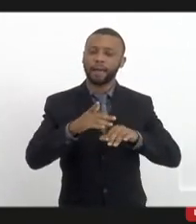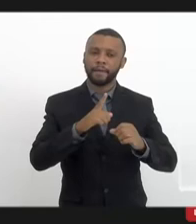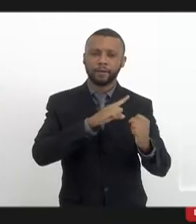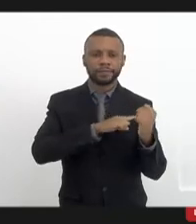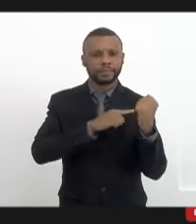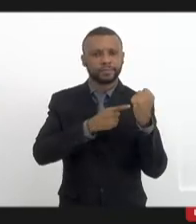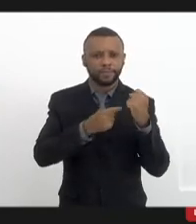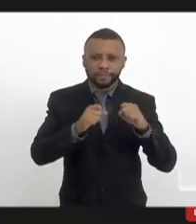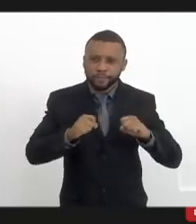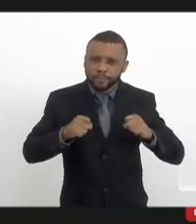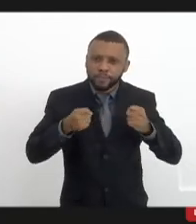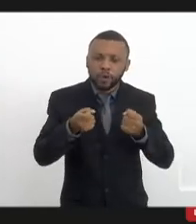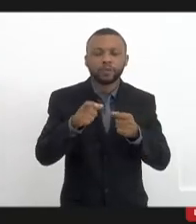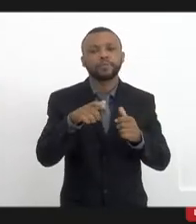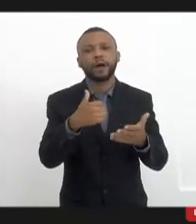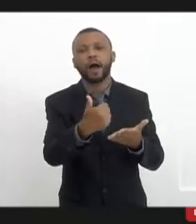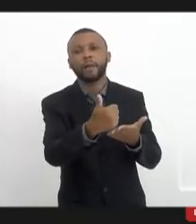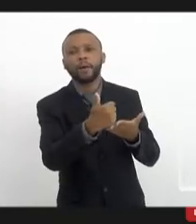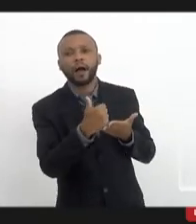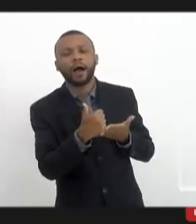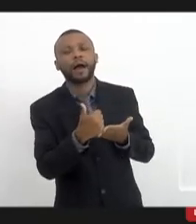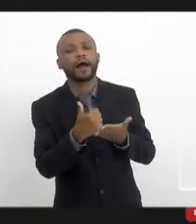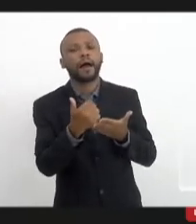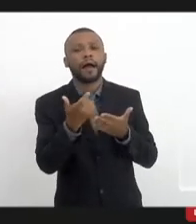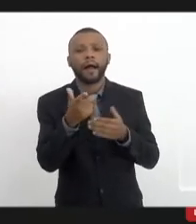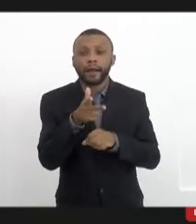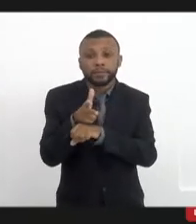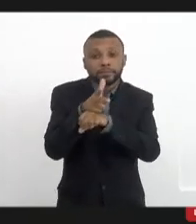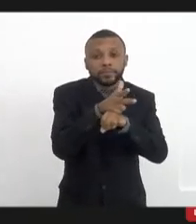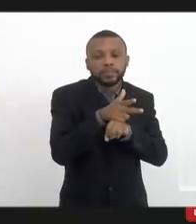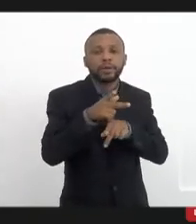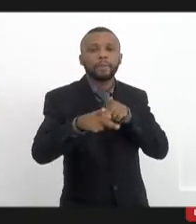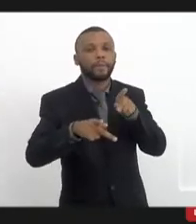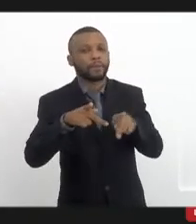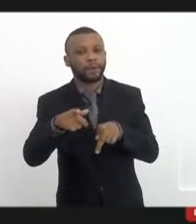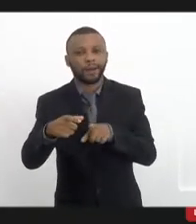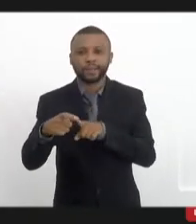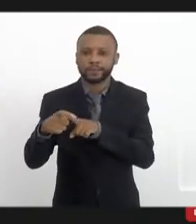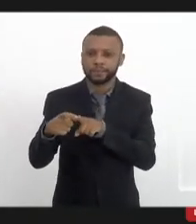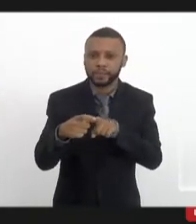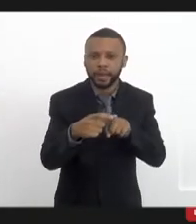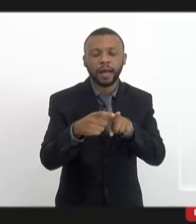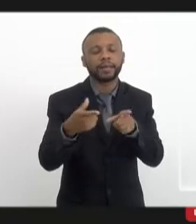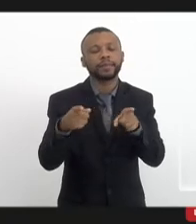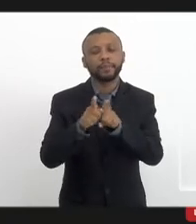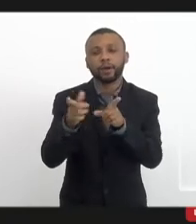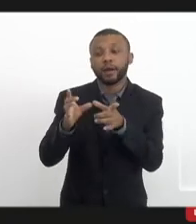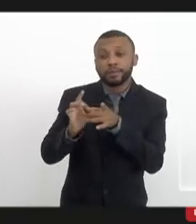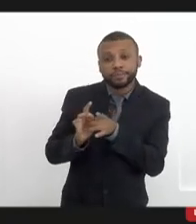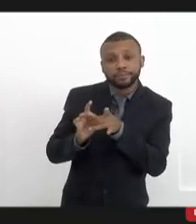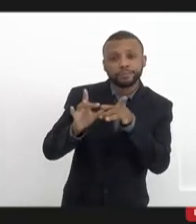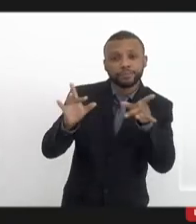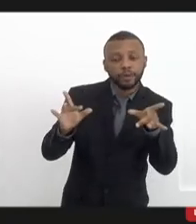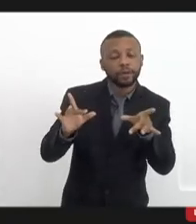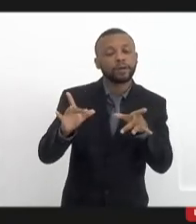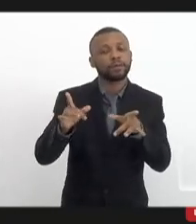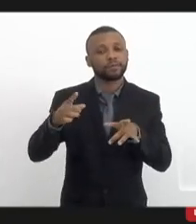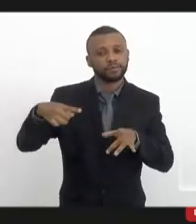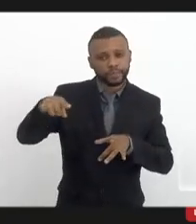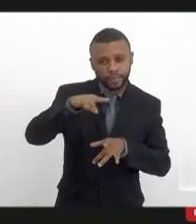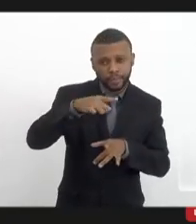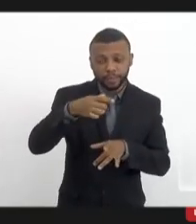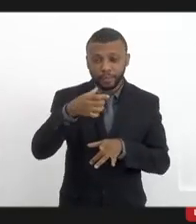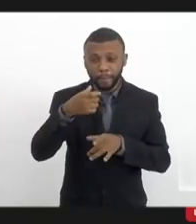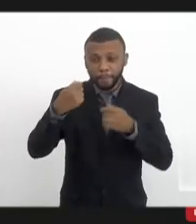as mídias comunitárias e me deixar à disposição também para o que